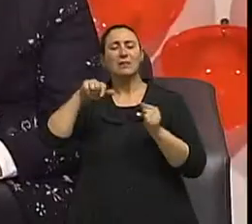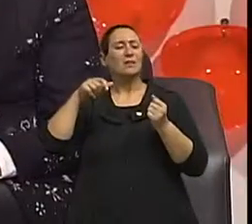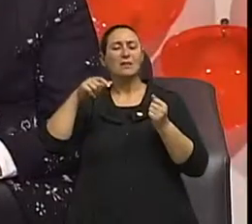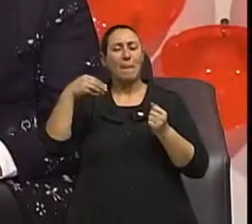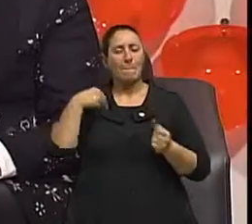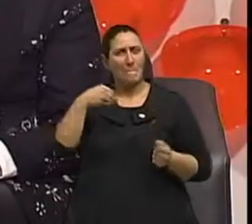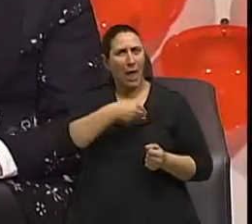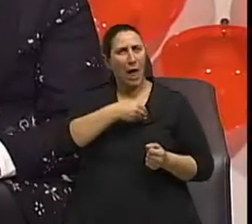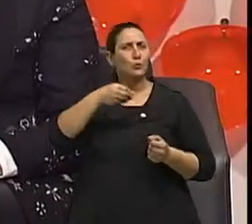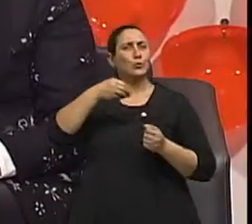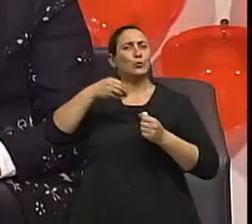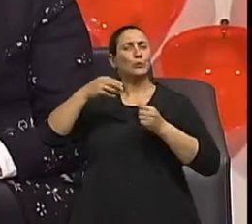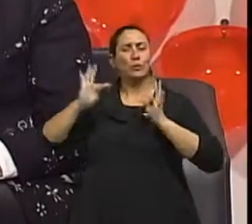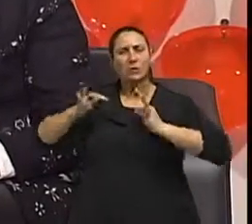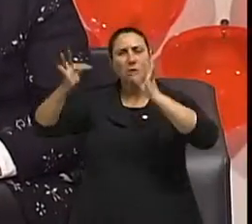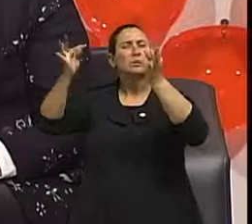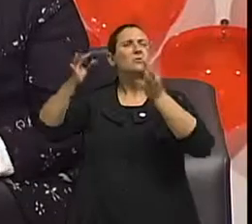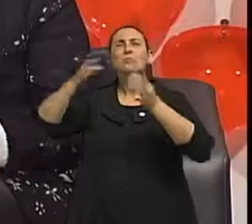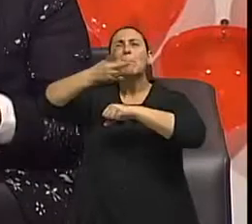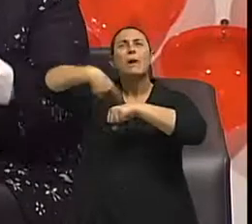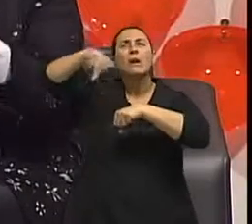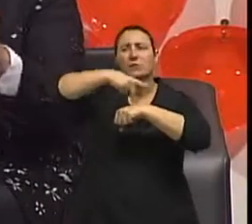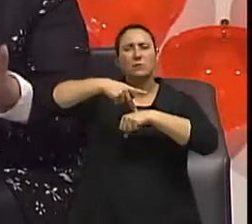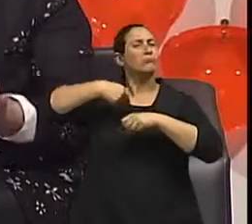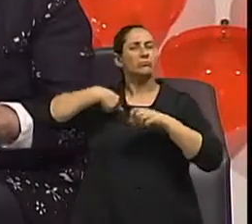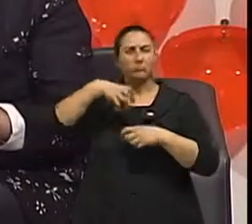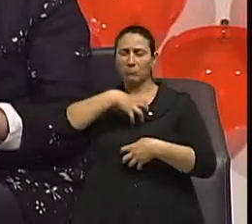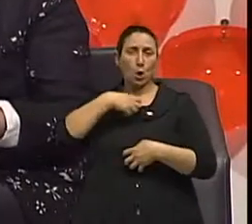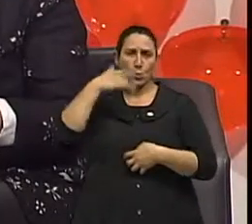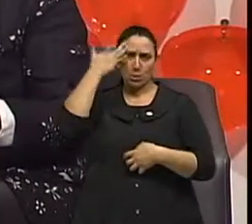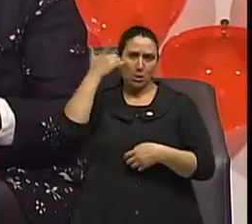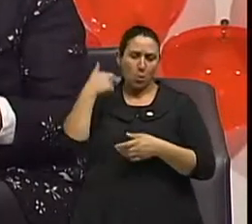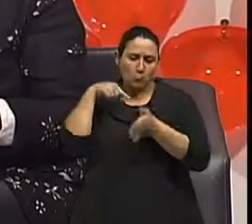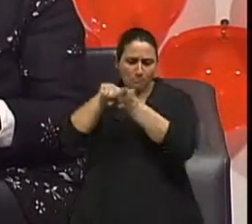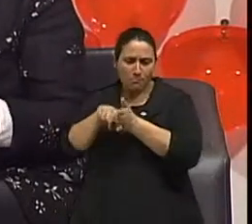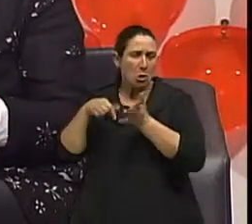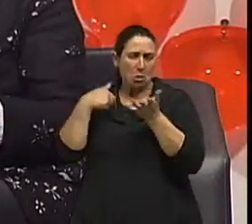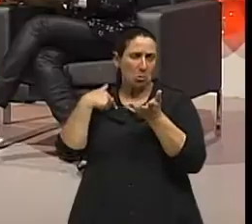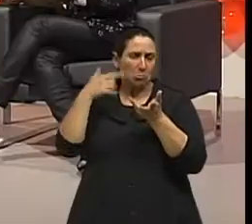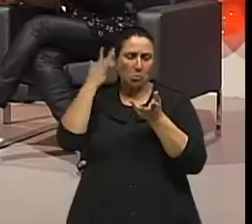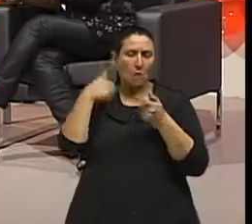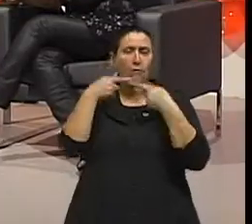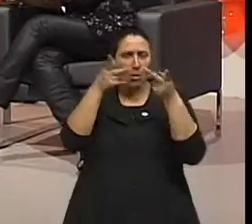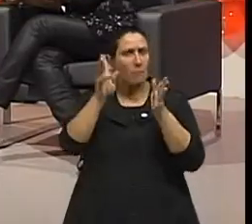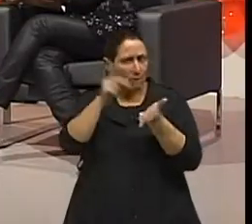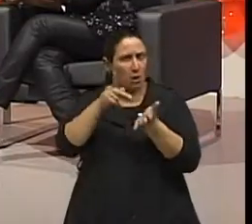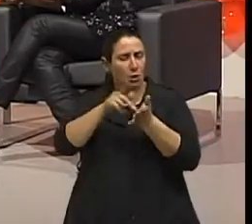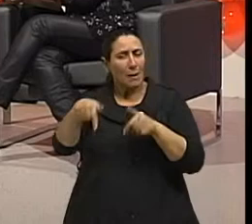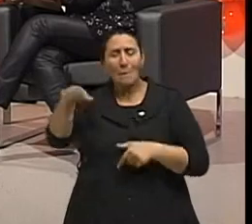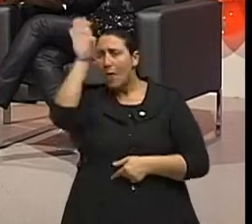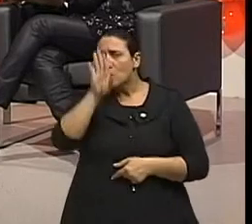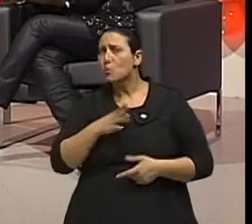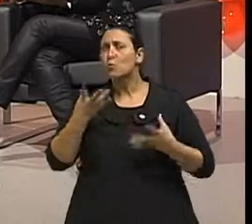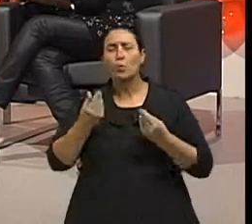com conhecimento, como qualquer um de qualquer outro país, eu não tenho aqui nenhum problema em dizer isso. É a pura verdade, né? É